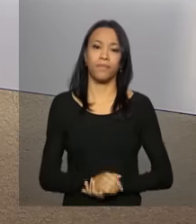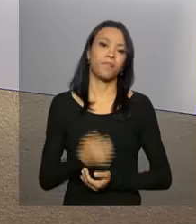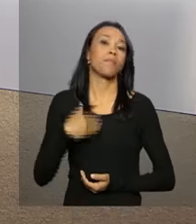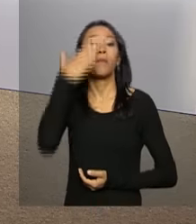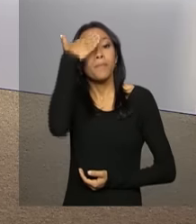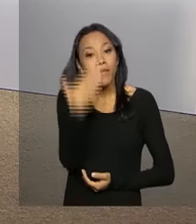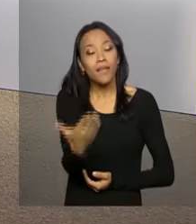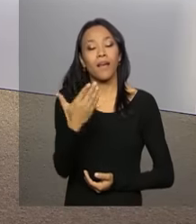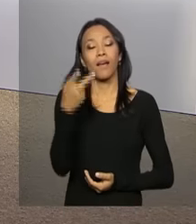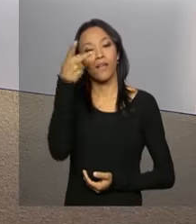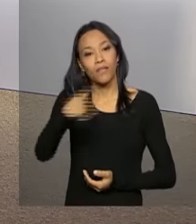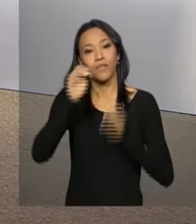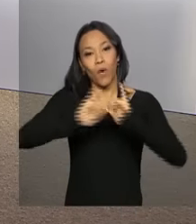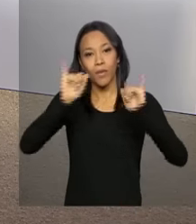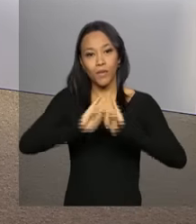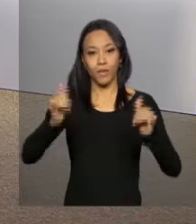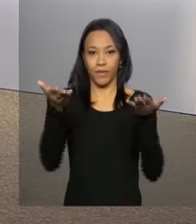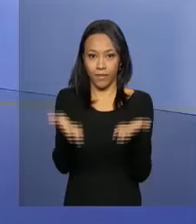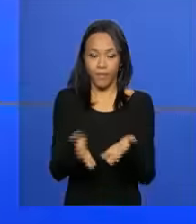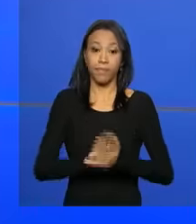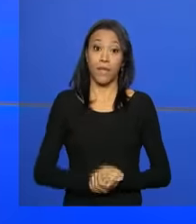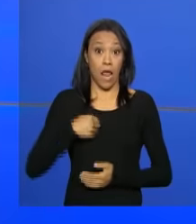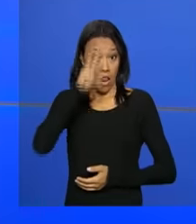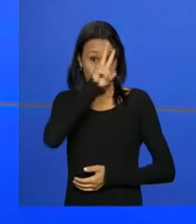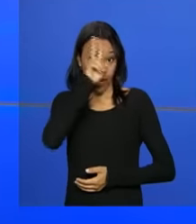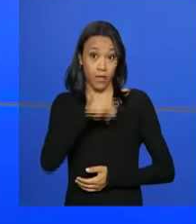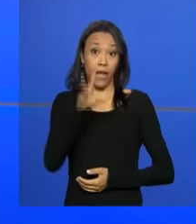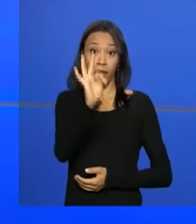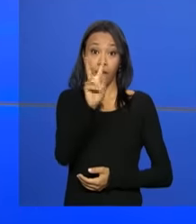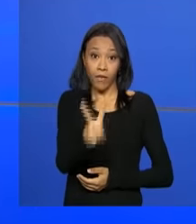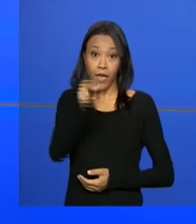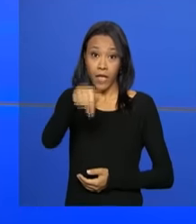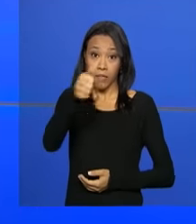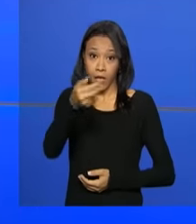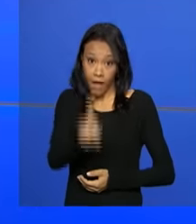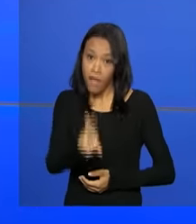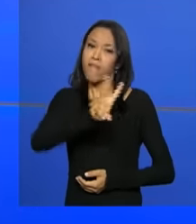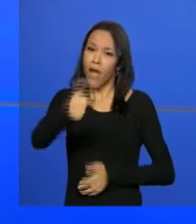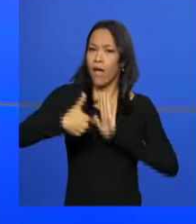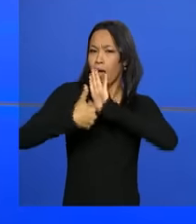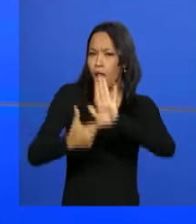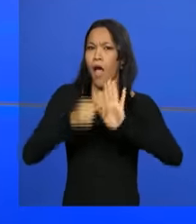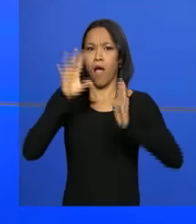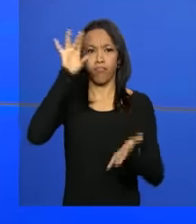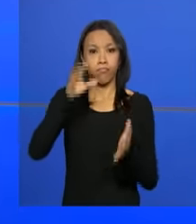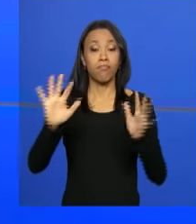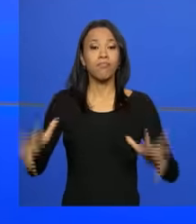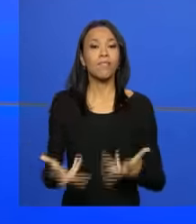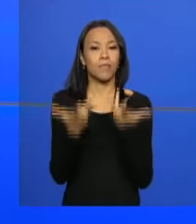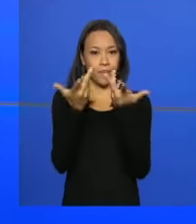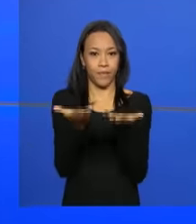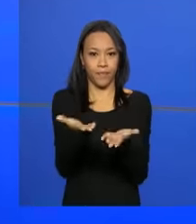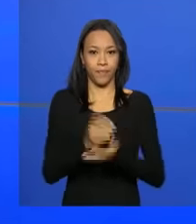Obrigada, Ana Gabriela, pelas suas informações ao vivo. Lembrando que a TVNBR vai transmitir ao vivo a cerimônia no Palácio do